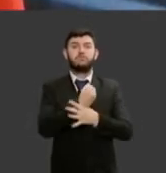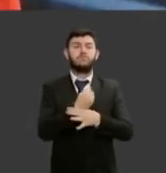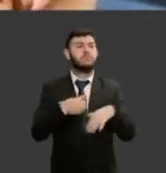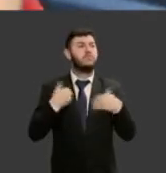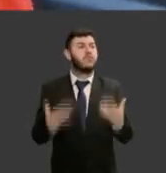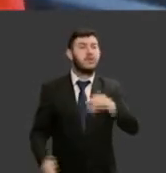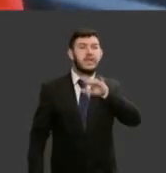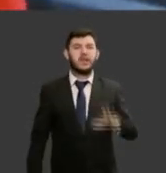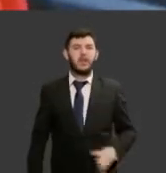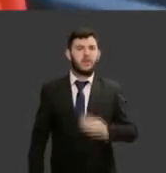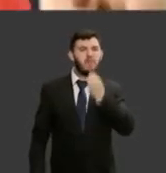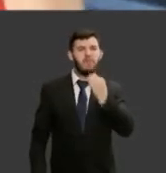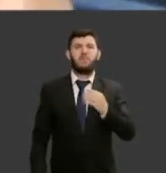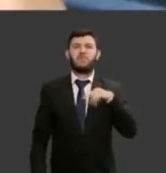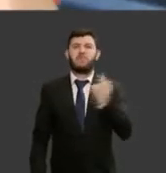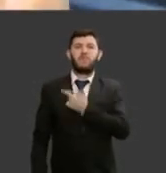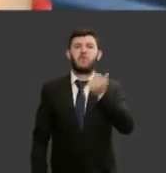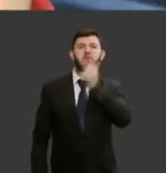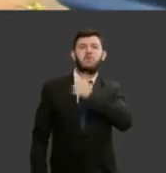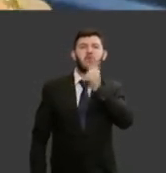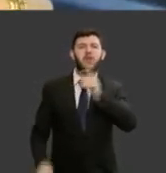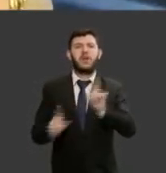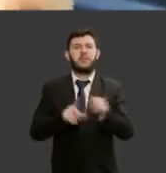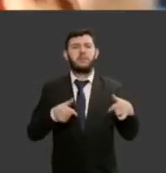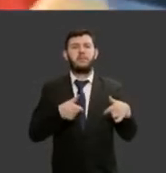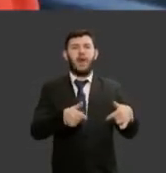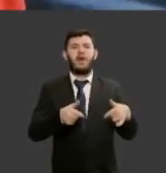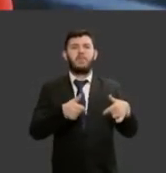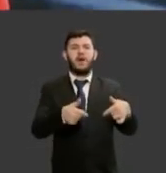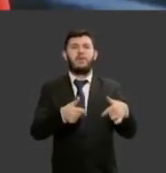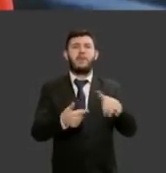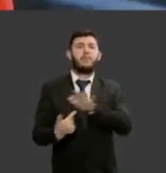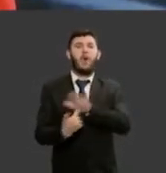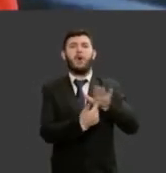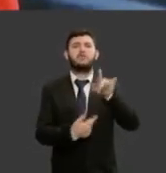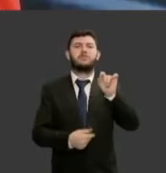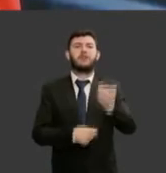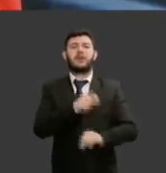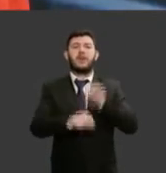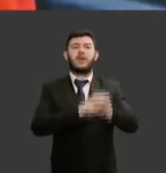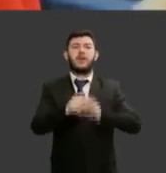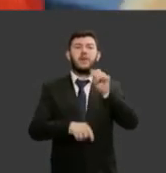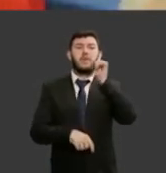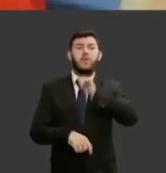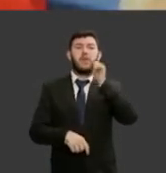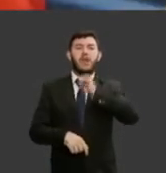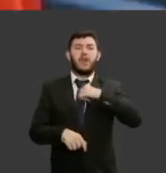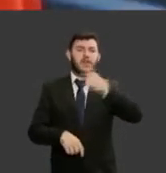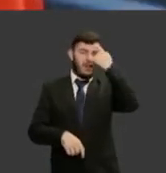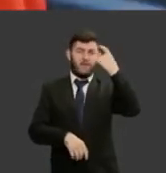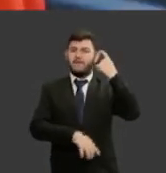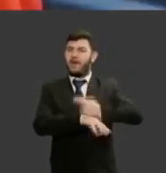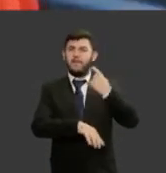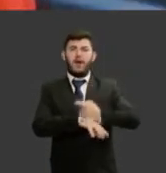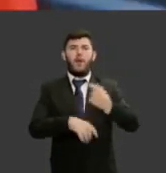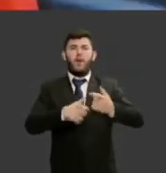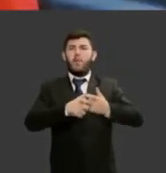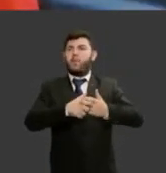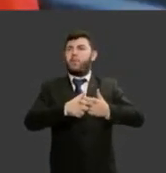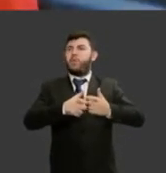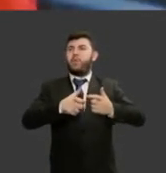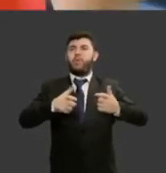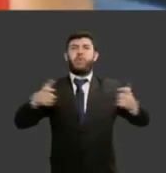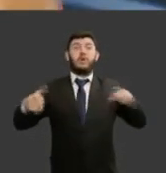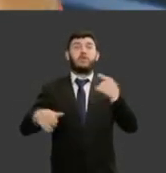mulheres ainda representávamos um número elevado dos analfabetos no nosso país portanto o nosso direito pleno ao voto só